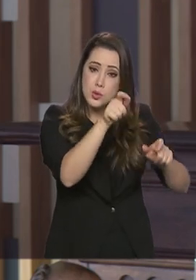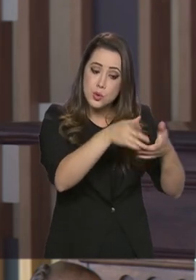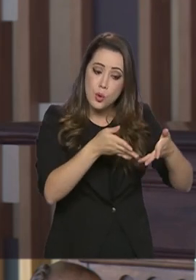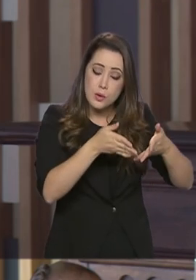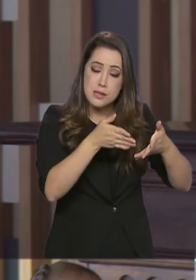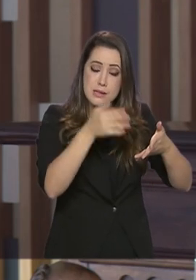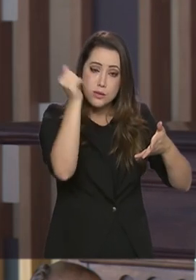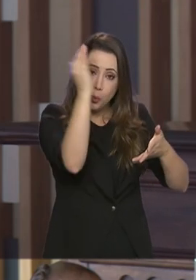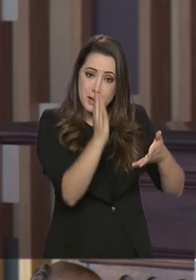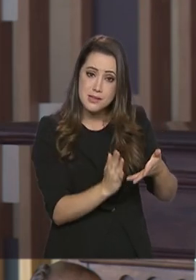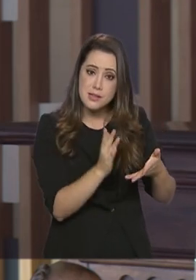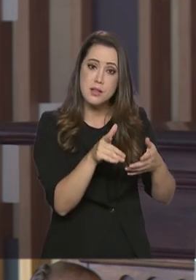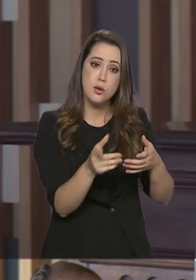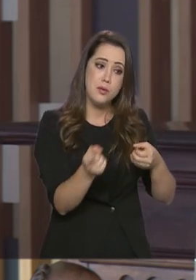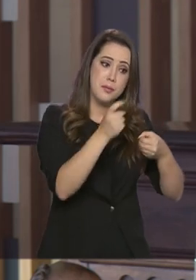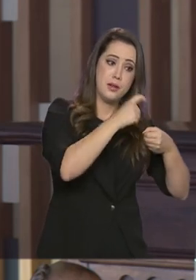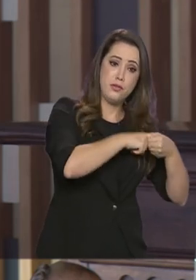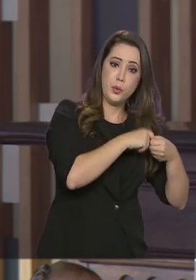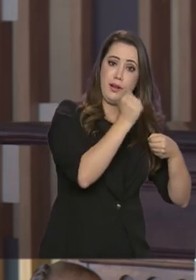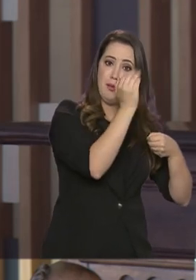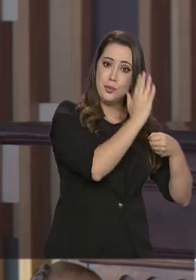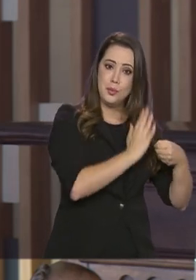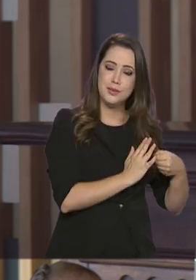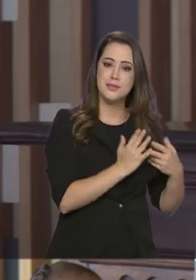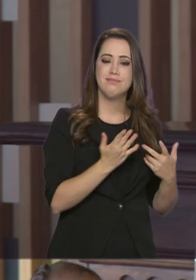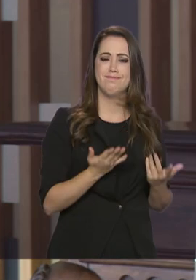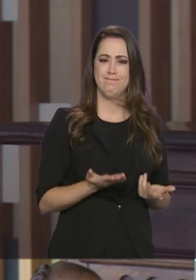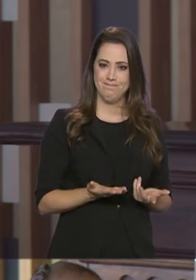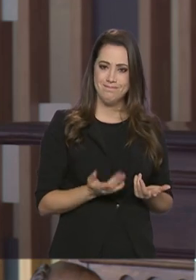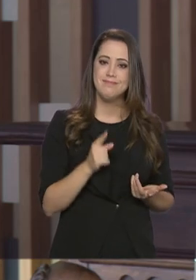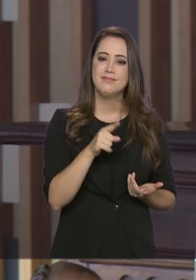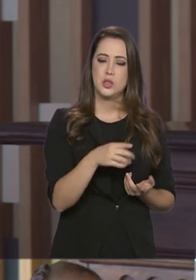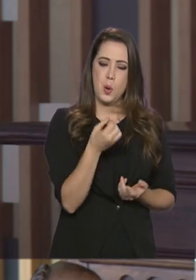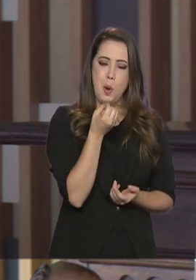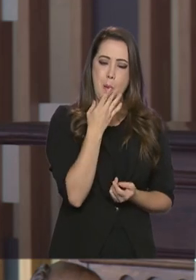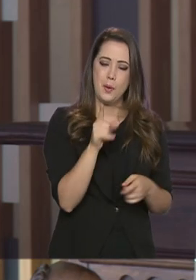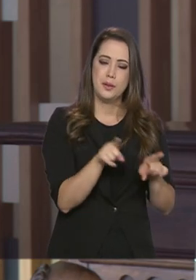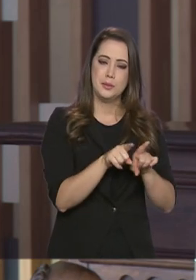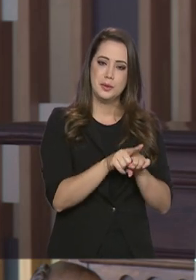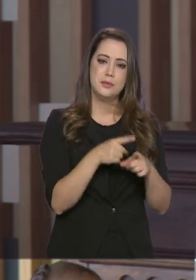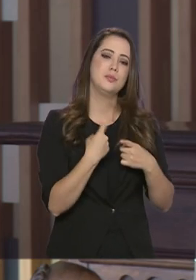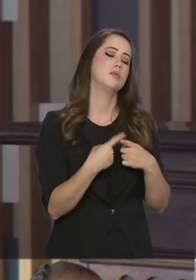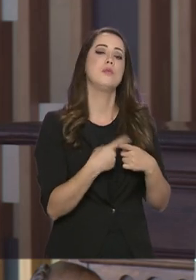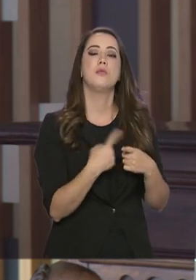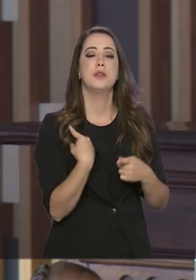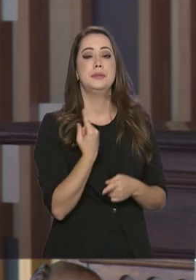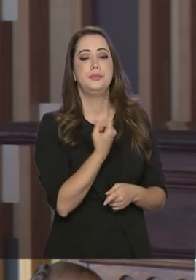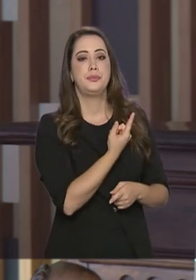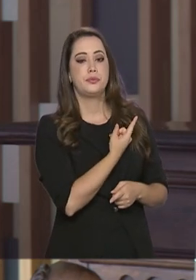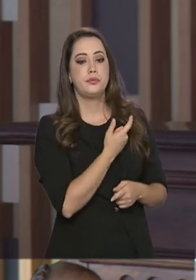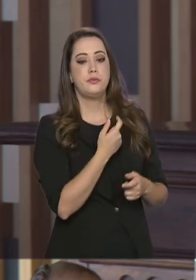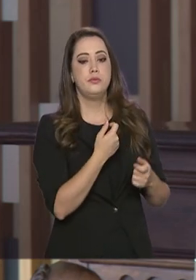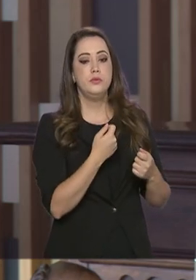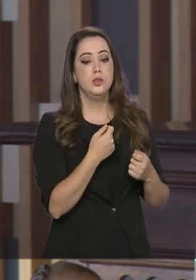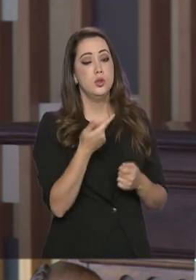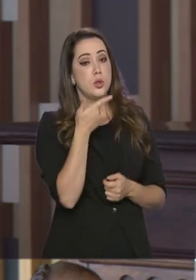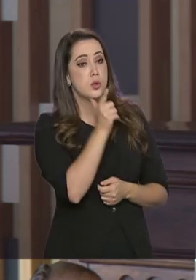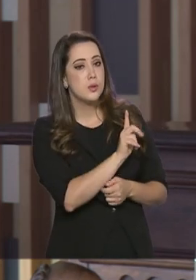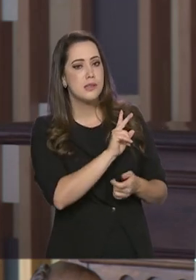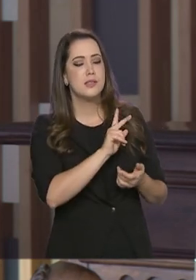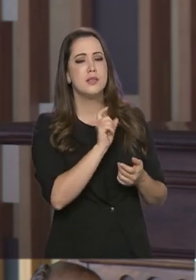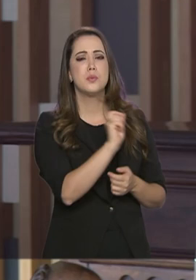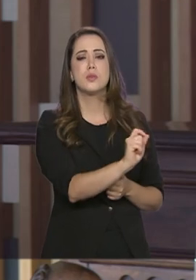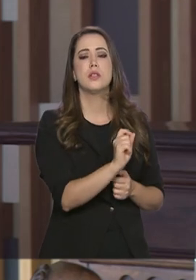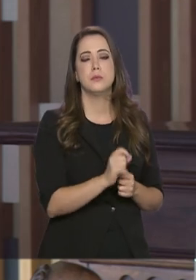Então, cada caso é um caso e foi muito bacana também, muito gratificante por isso, porque nós conseguimos traduzir